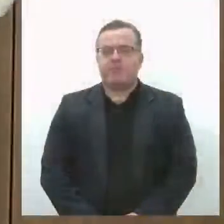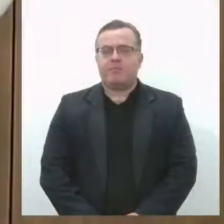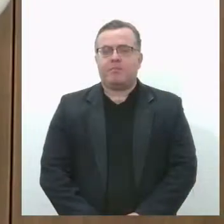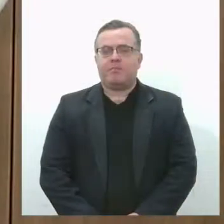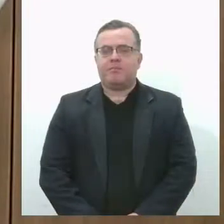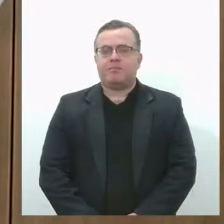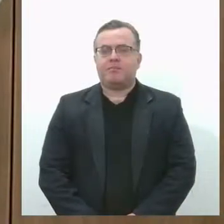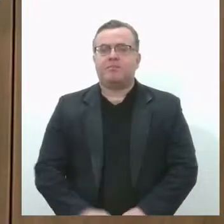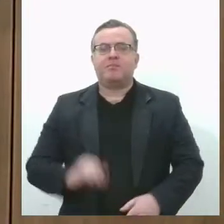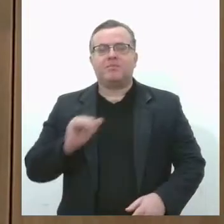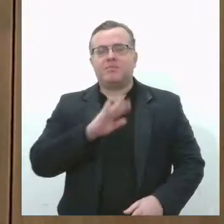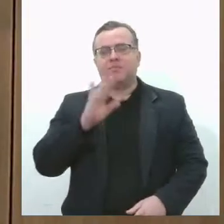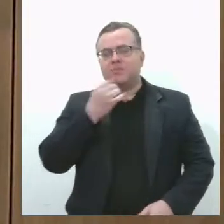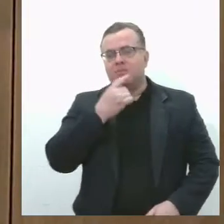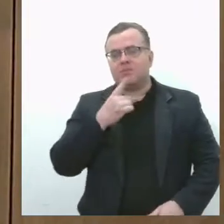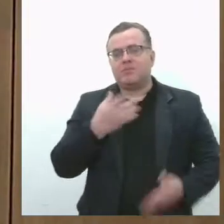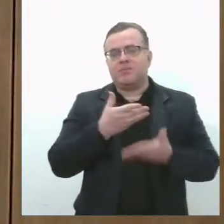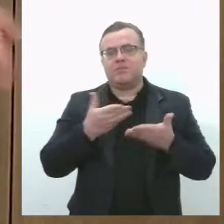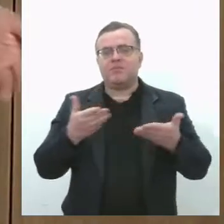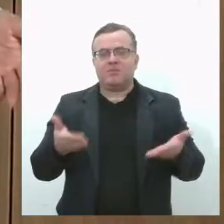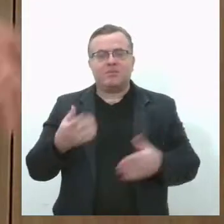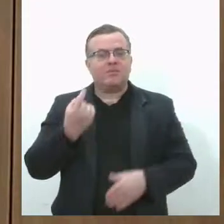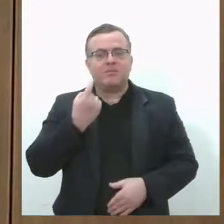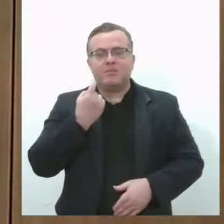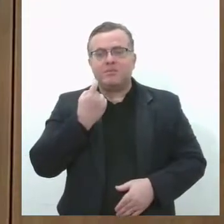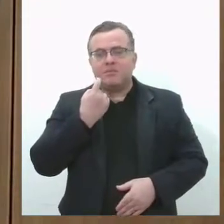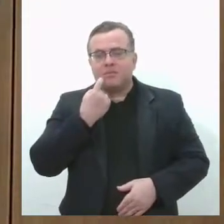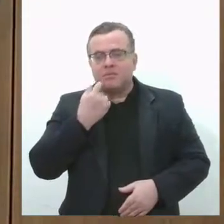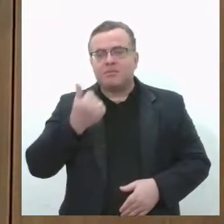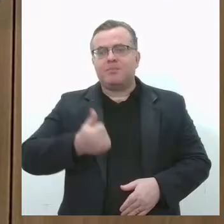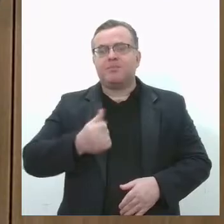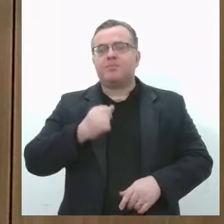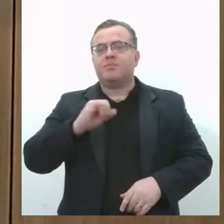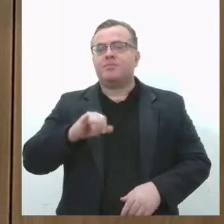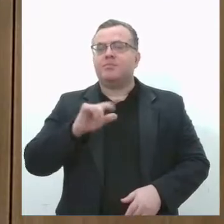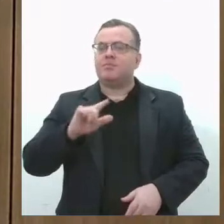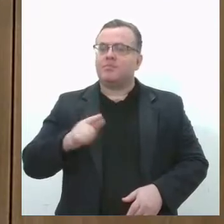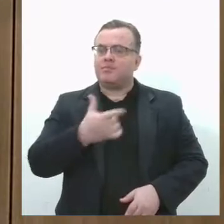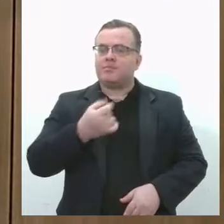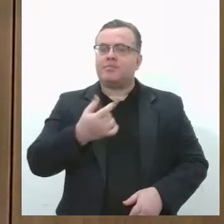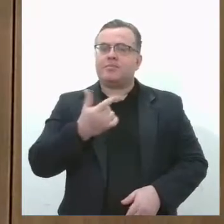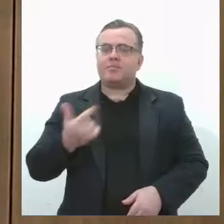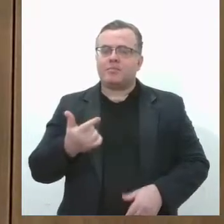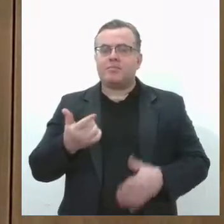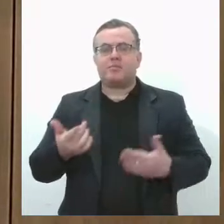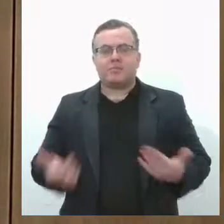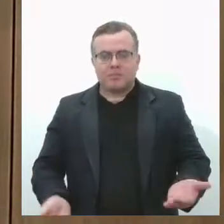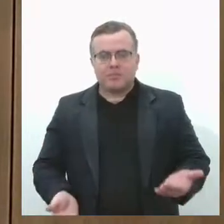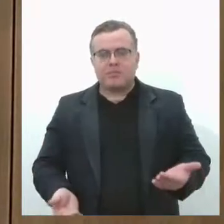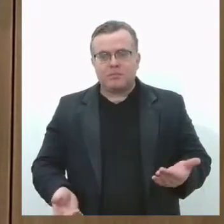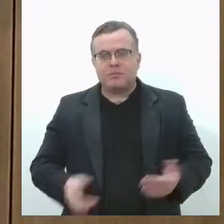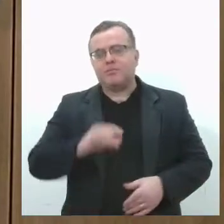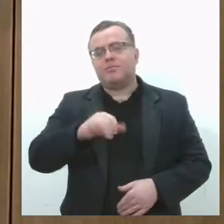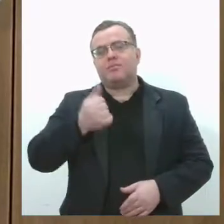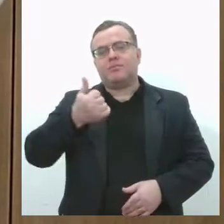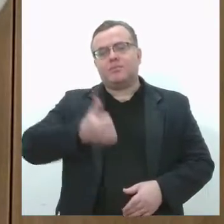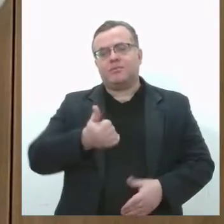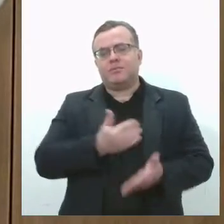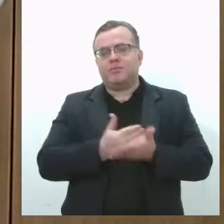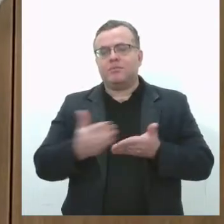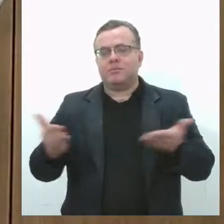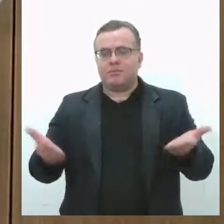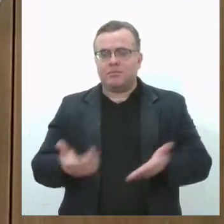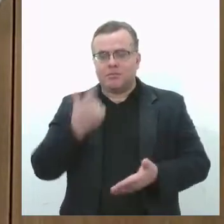Olá, bom dia! Sexta-feira, 1º de julho de 2022, o Jornal da Lese, 1ª edição, está no ar e hoje